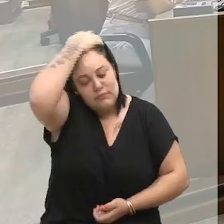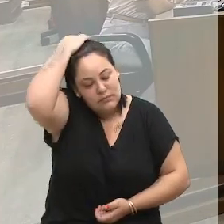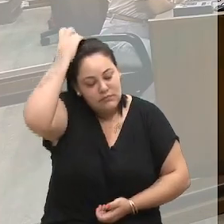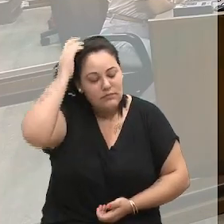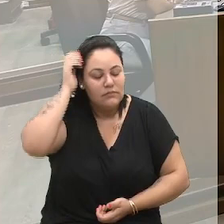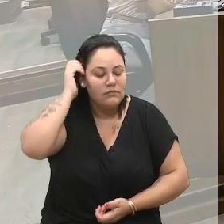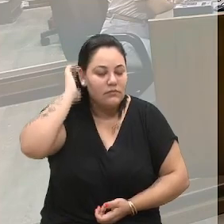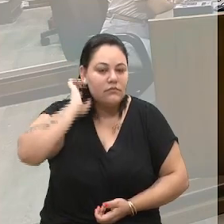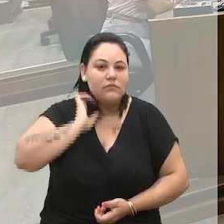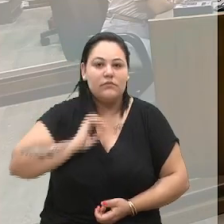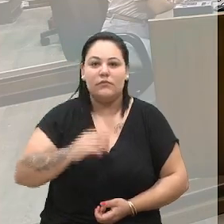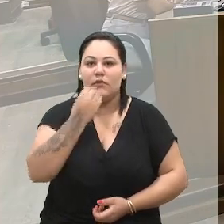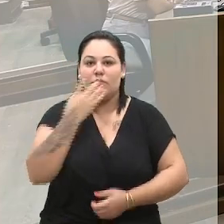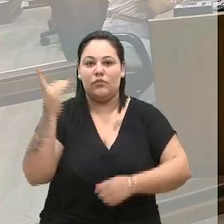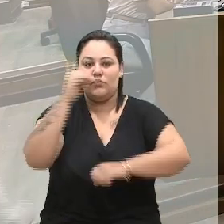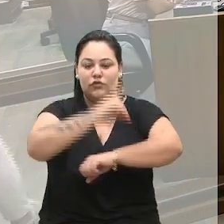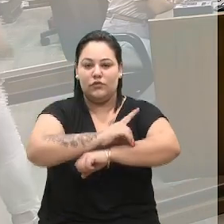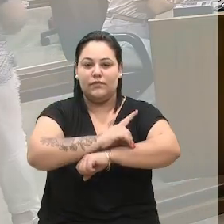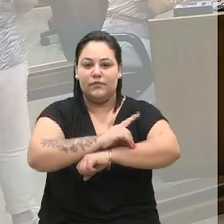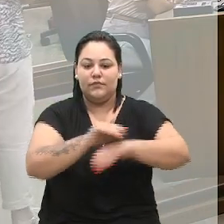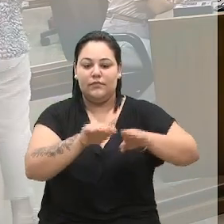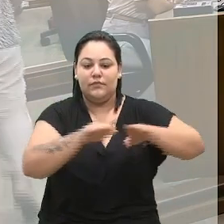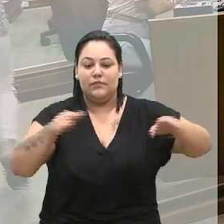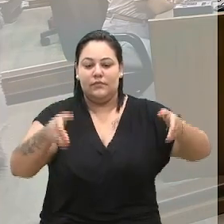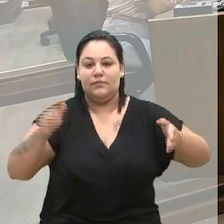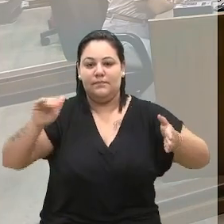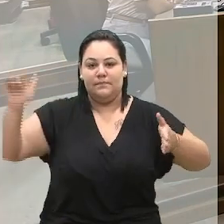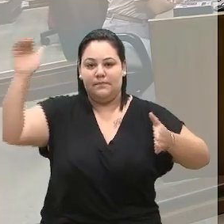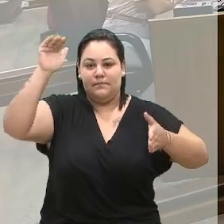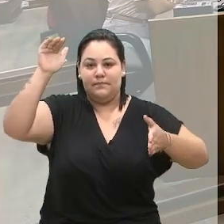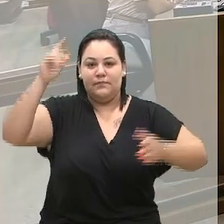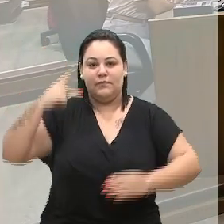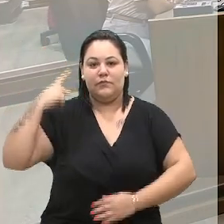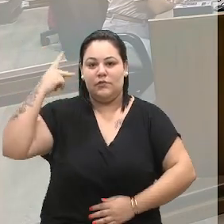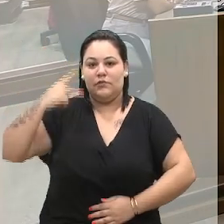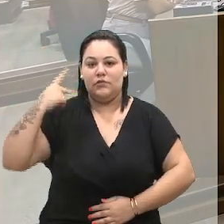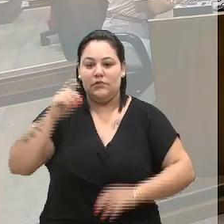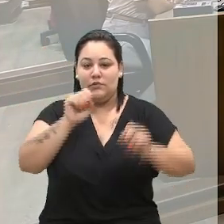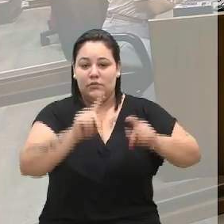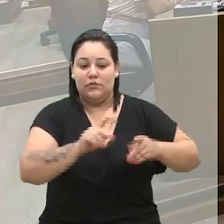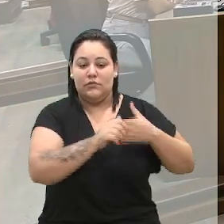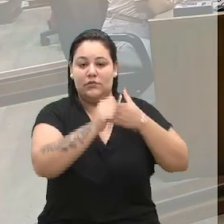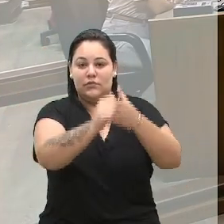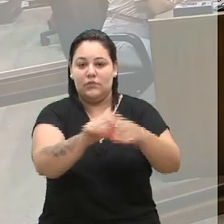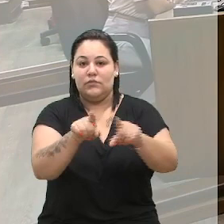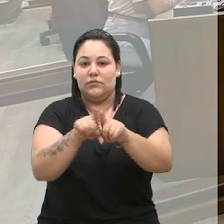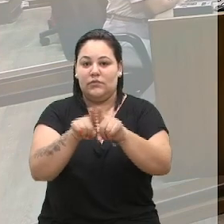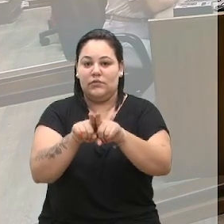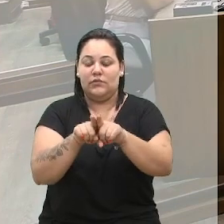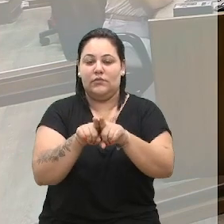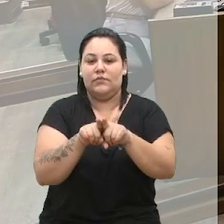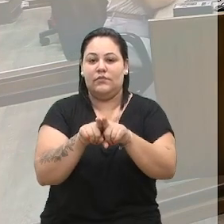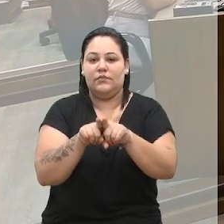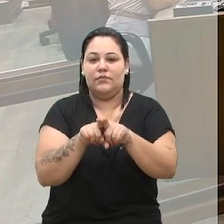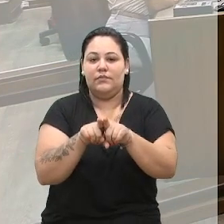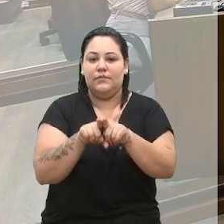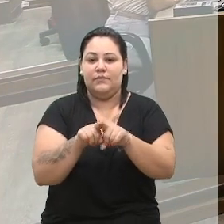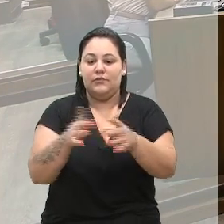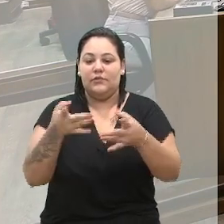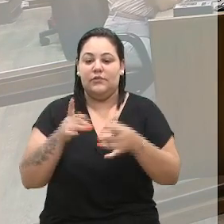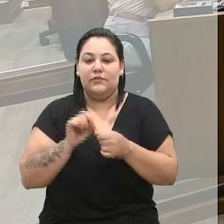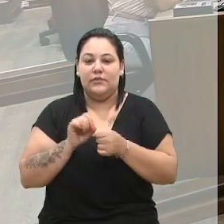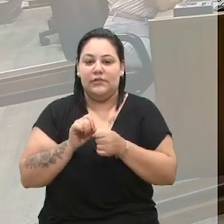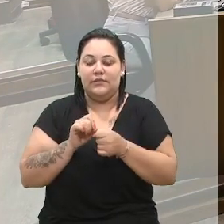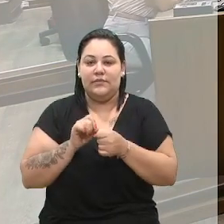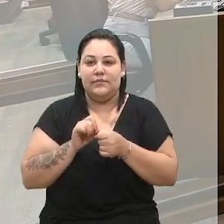Bom dia à mesa, bom dia vereadores e vereadoras, bom dia a quem nos acompanha. Eu quero fazer um voto